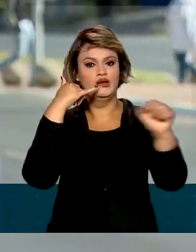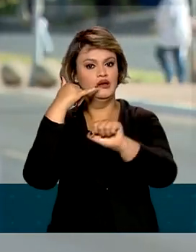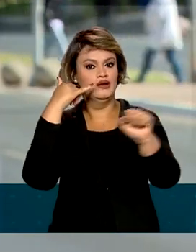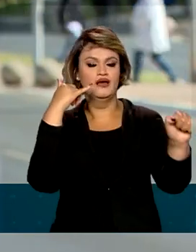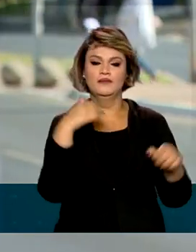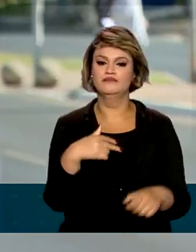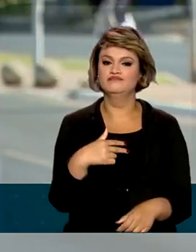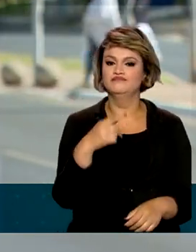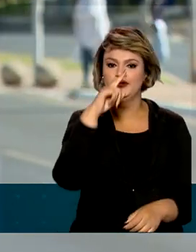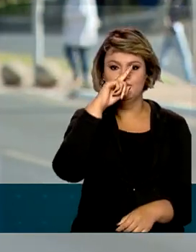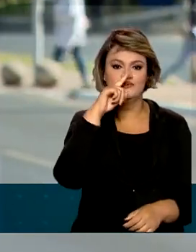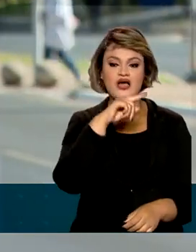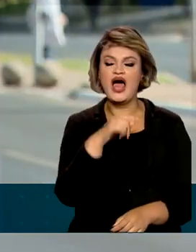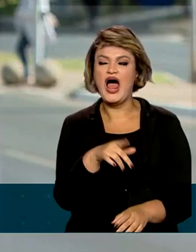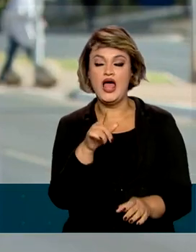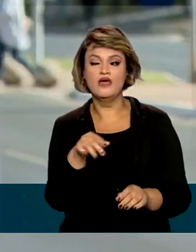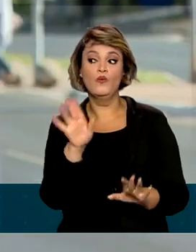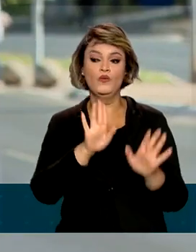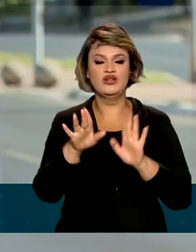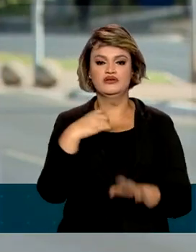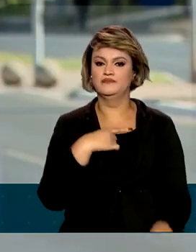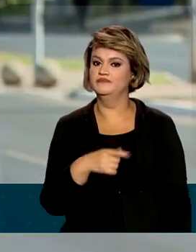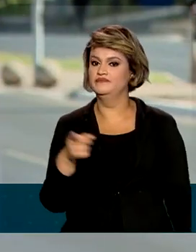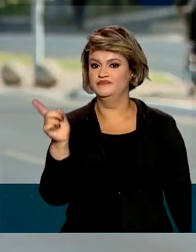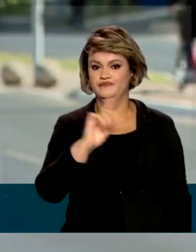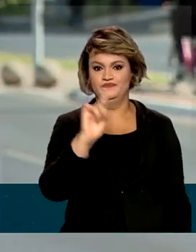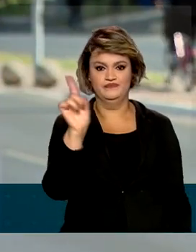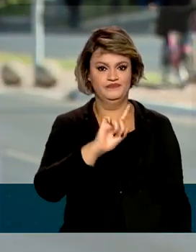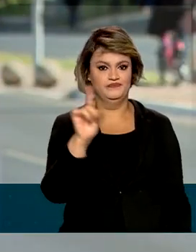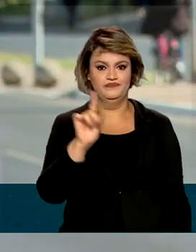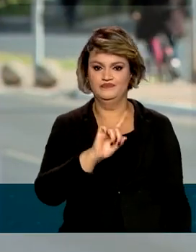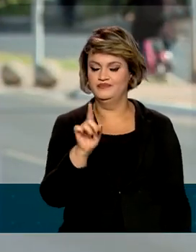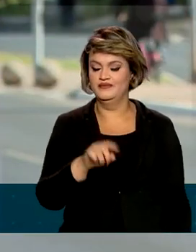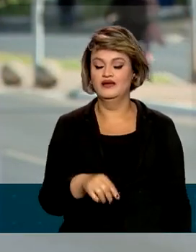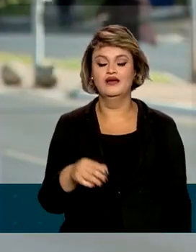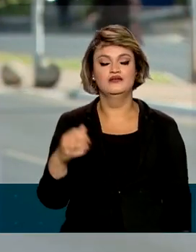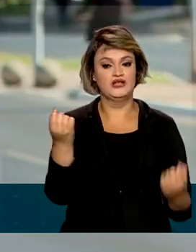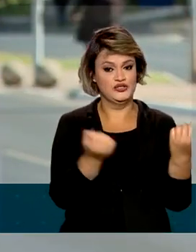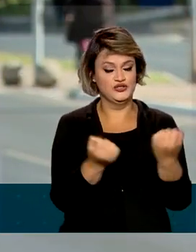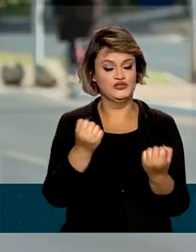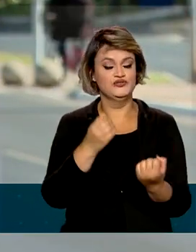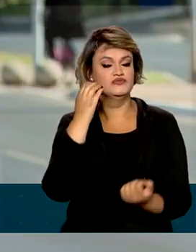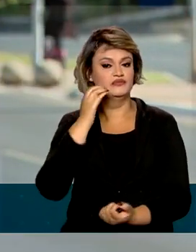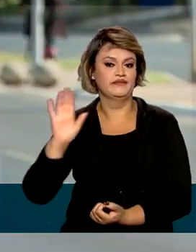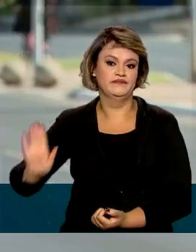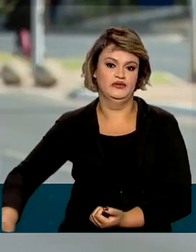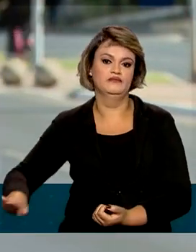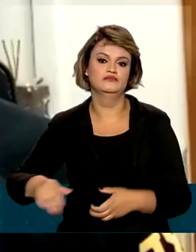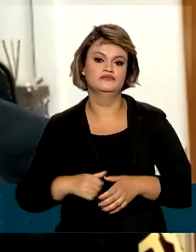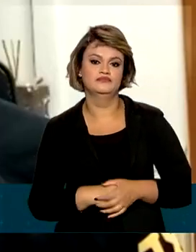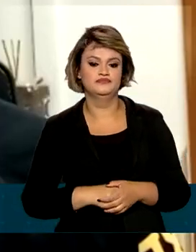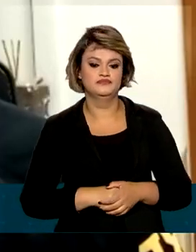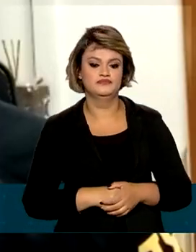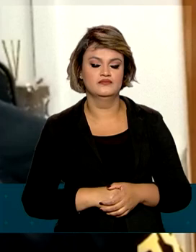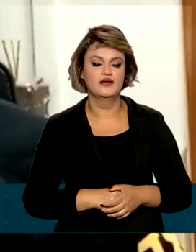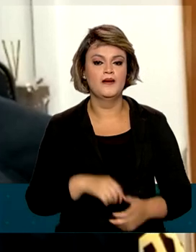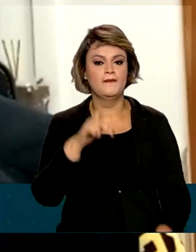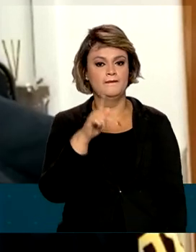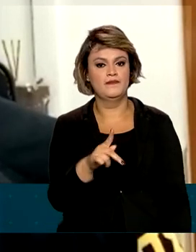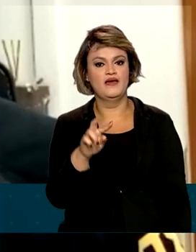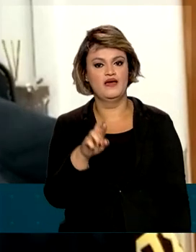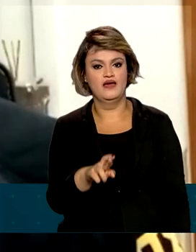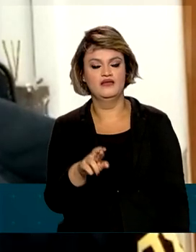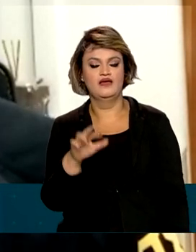não existe uso seguro. A única opção é esquecer o aparelho enquanto dirige. A PRF